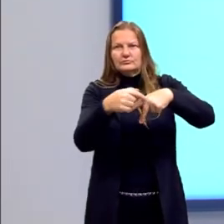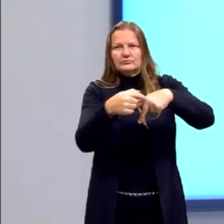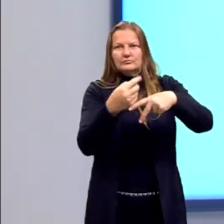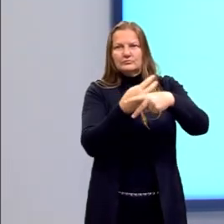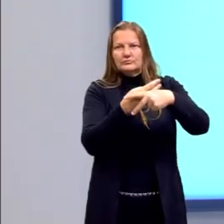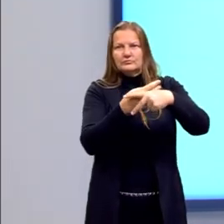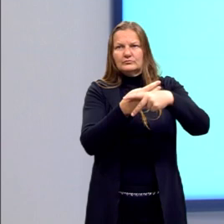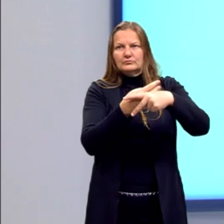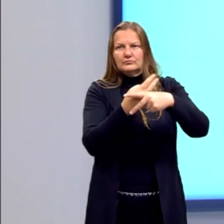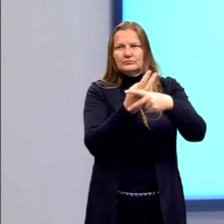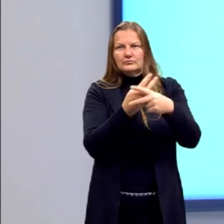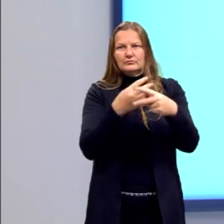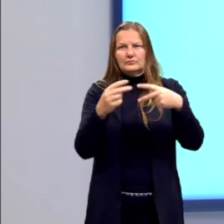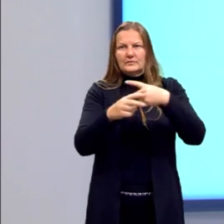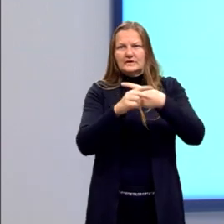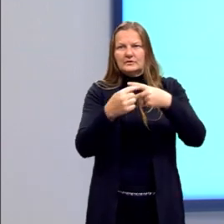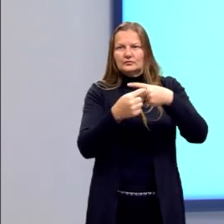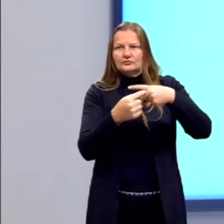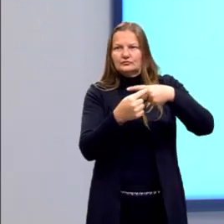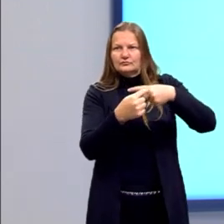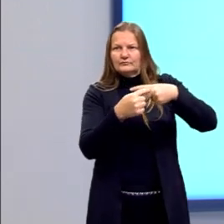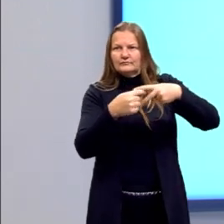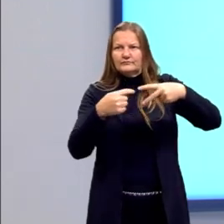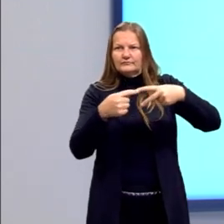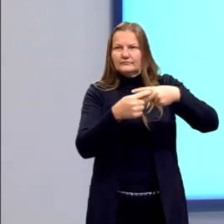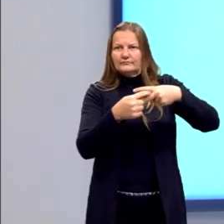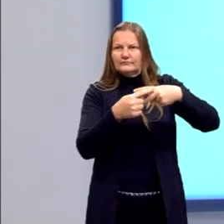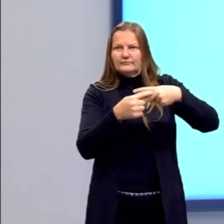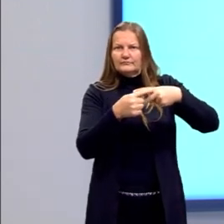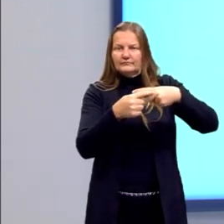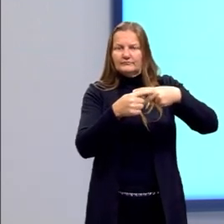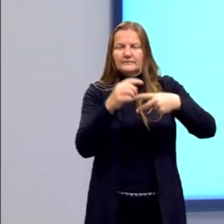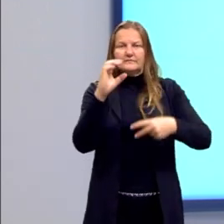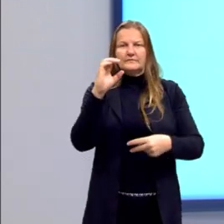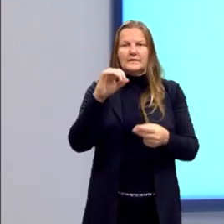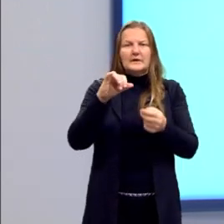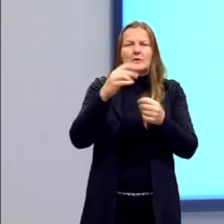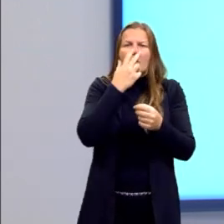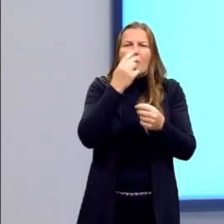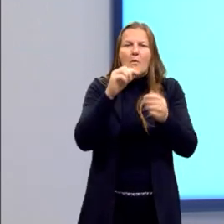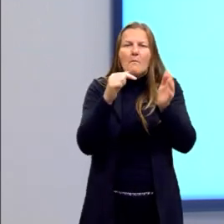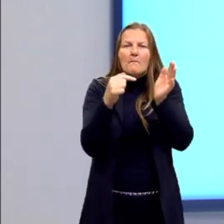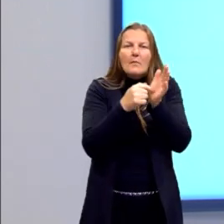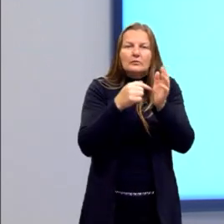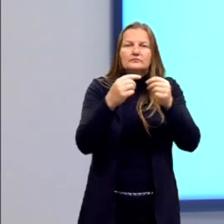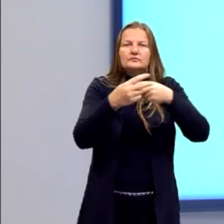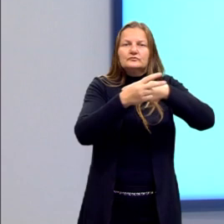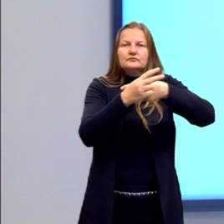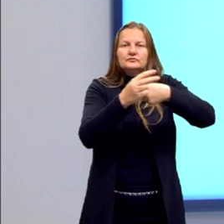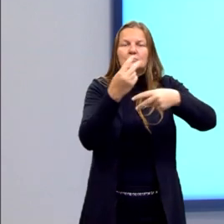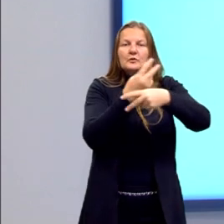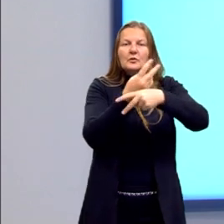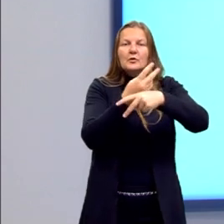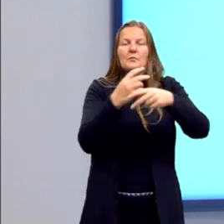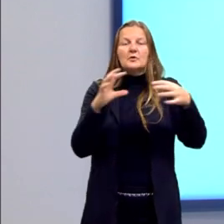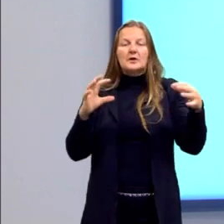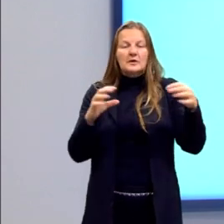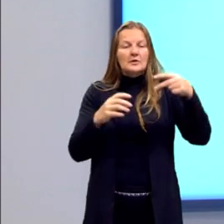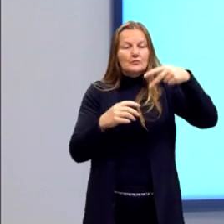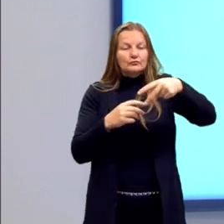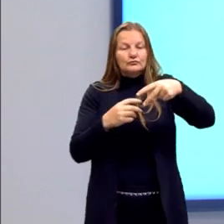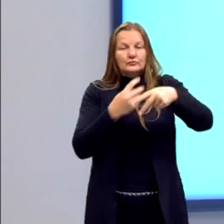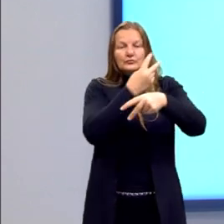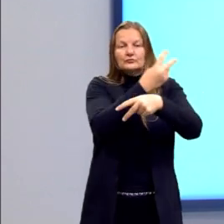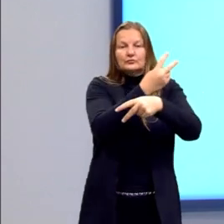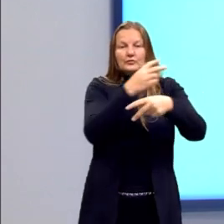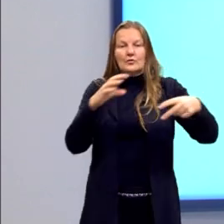é a função do centrômero? Essa parte afinalada ali, do cromossomo. Ele vai garantir a conexão das